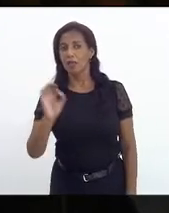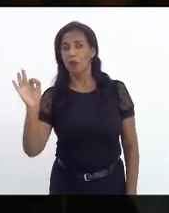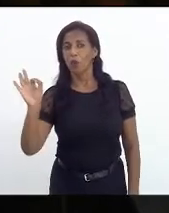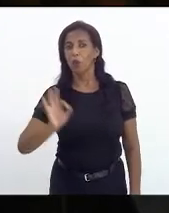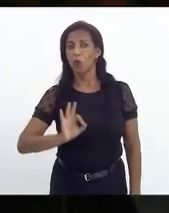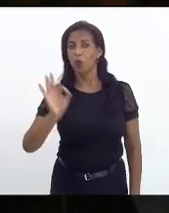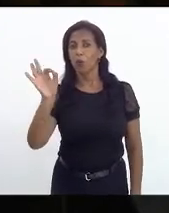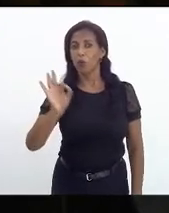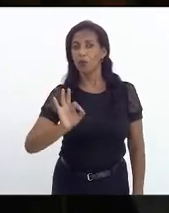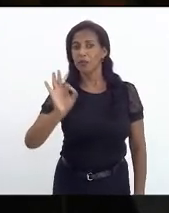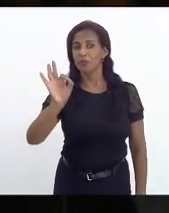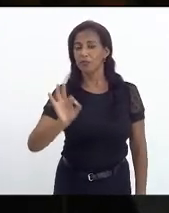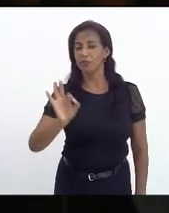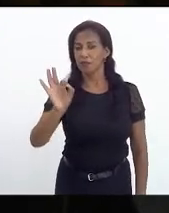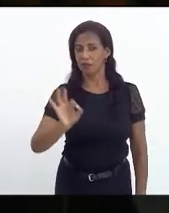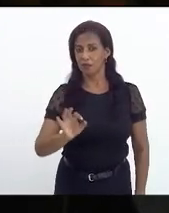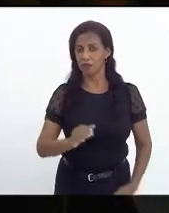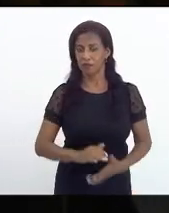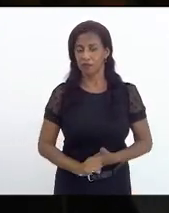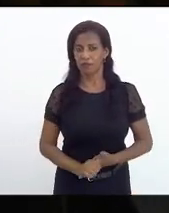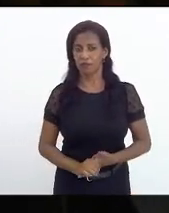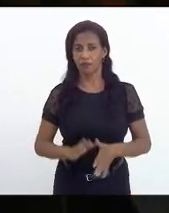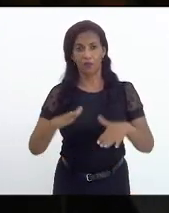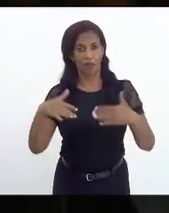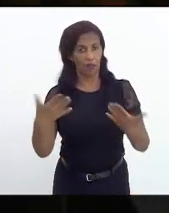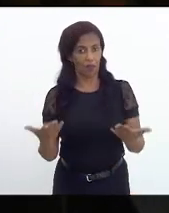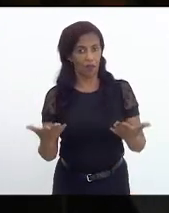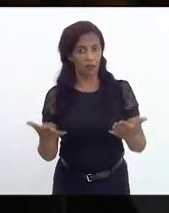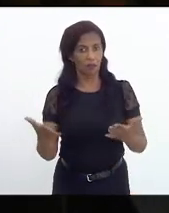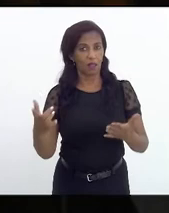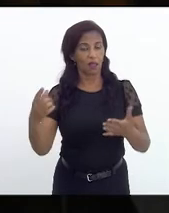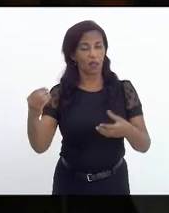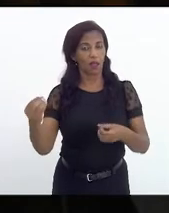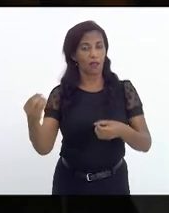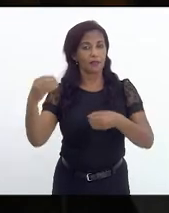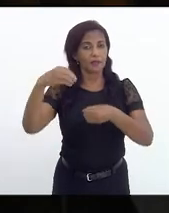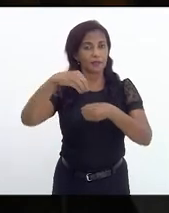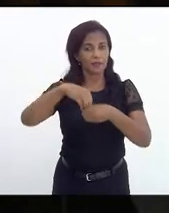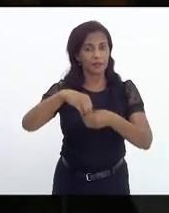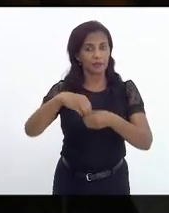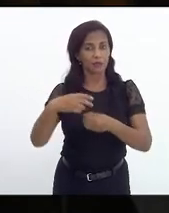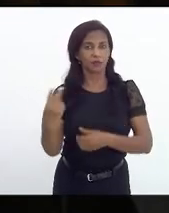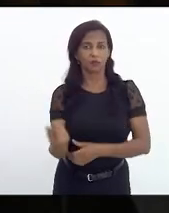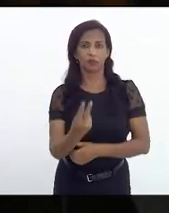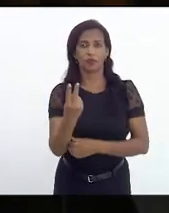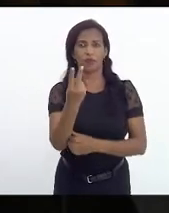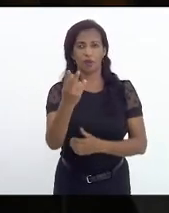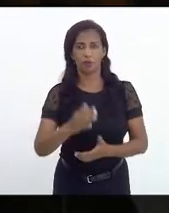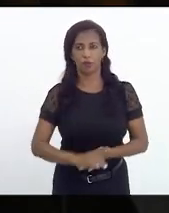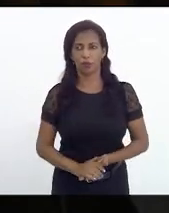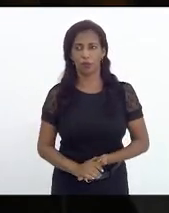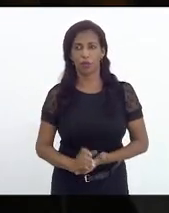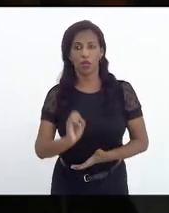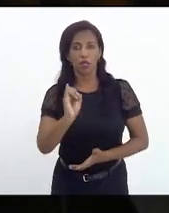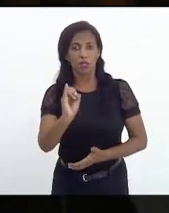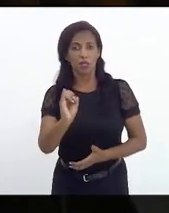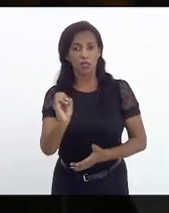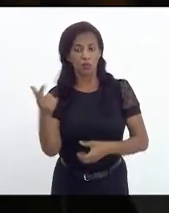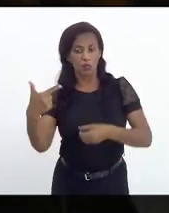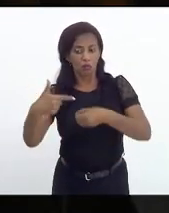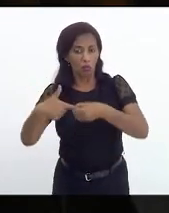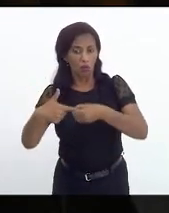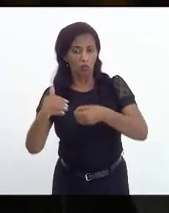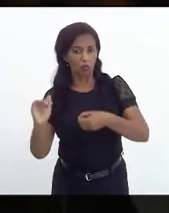um percentual a incidir sobre o preço do produto. Se o produto não aumentar,